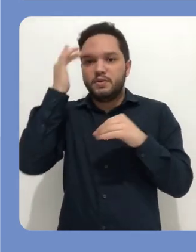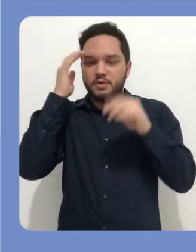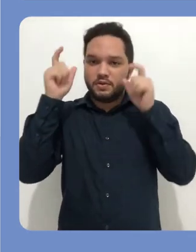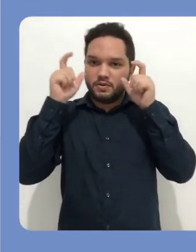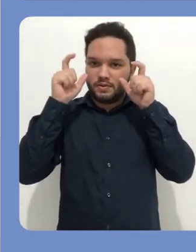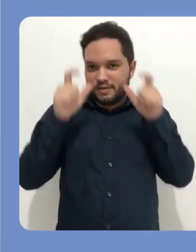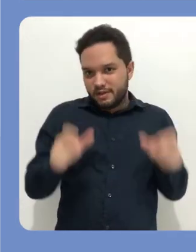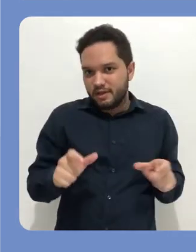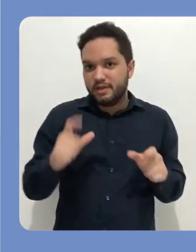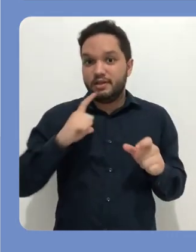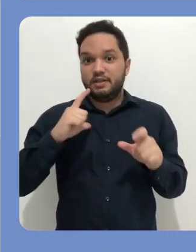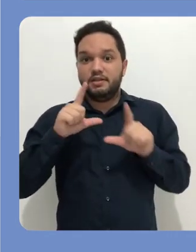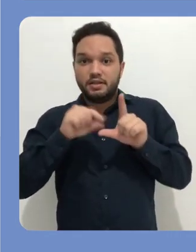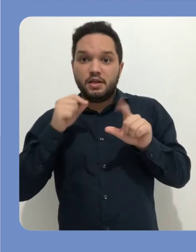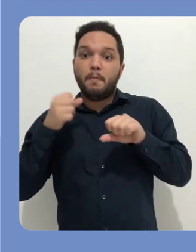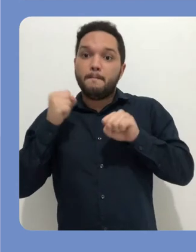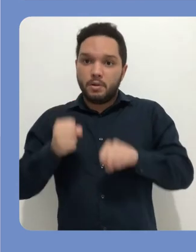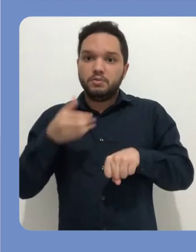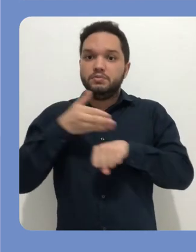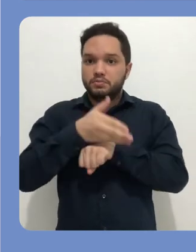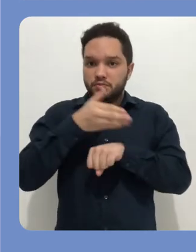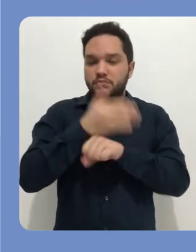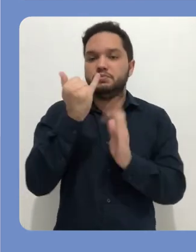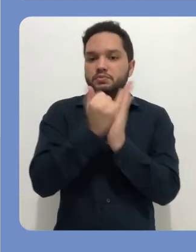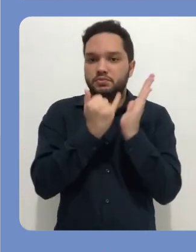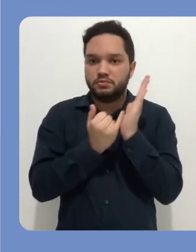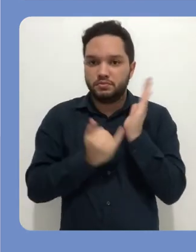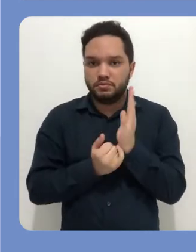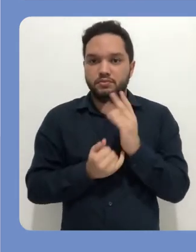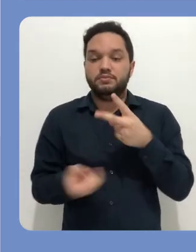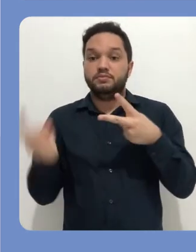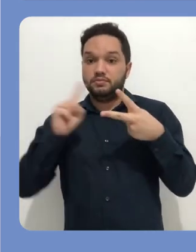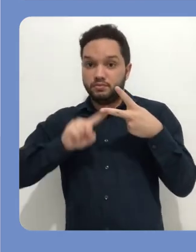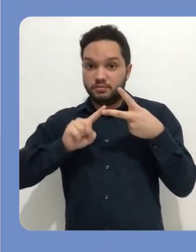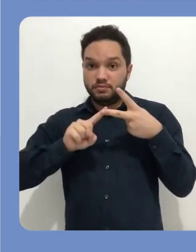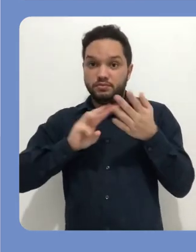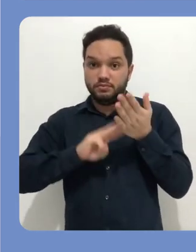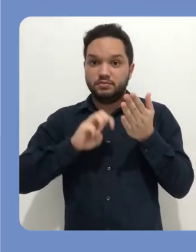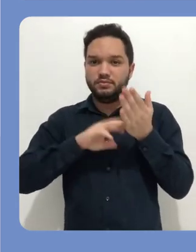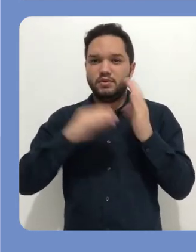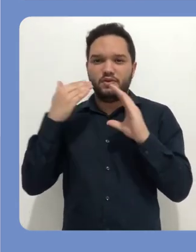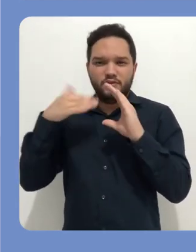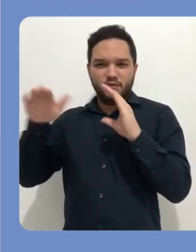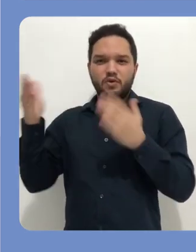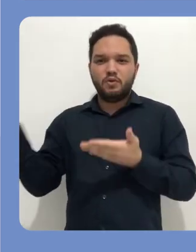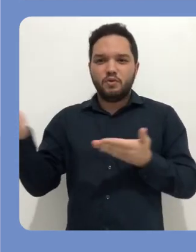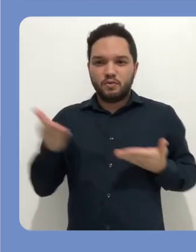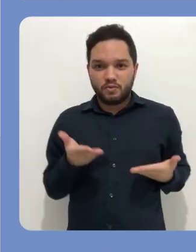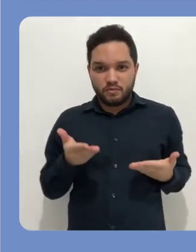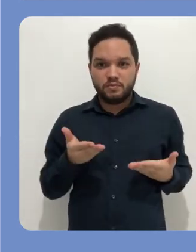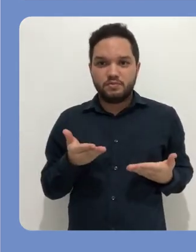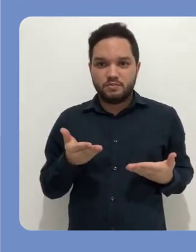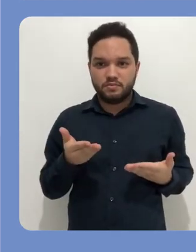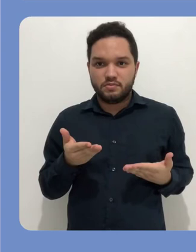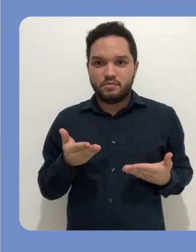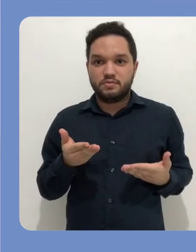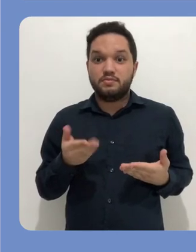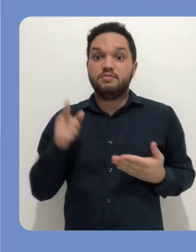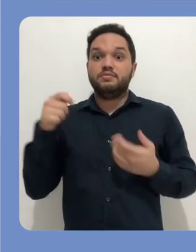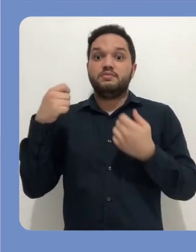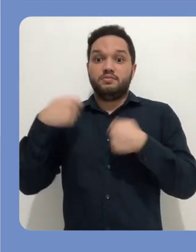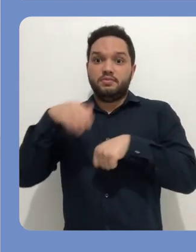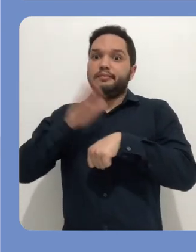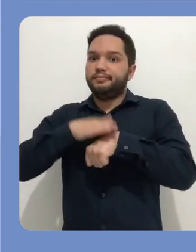Aberto para inscrições online, todas as pessoas que entrarem em sua página ou que possuírem o link poderão acessar a inscrição.